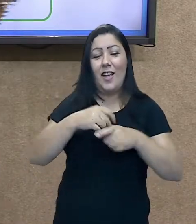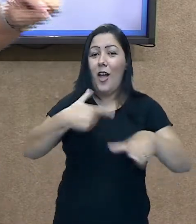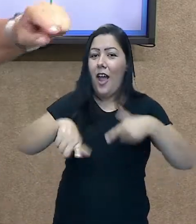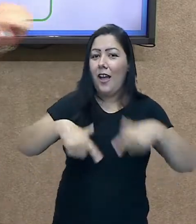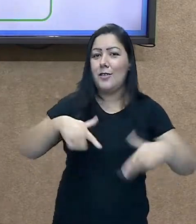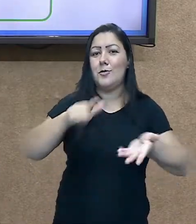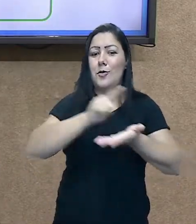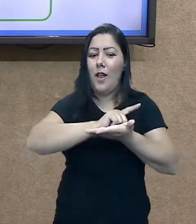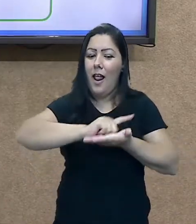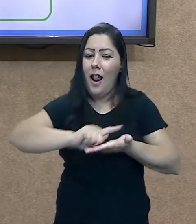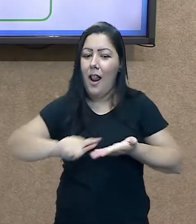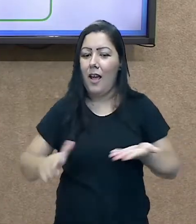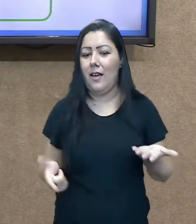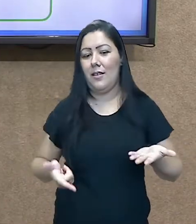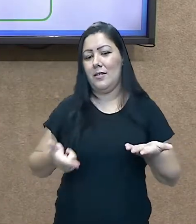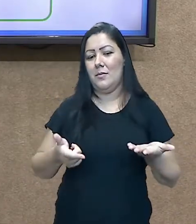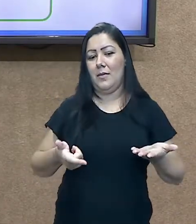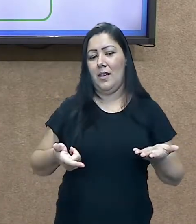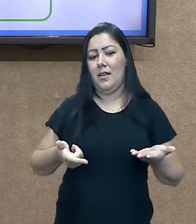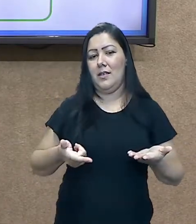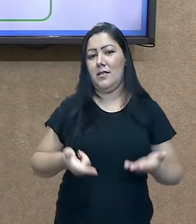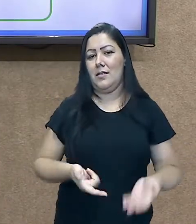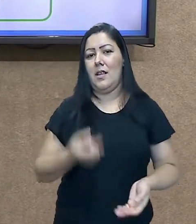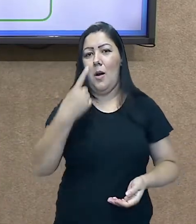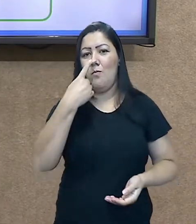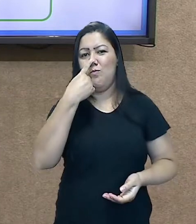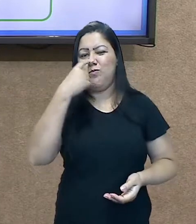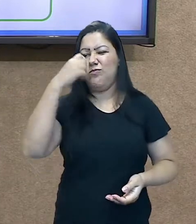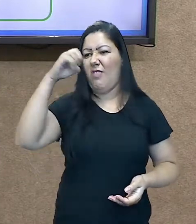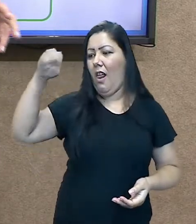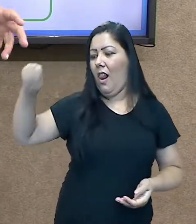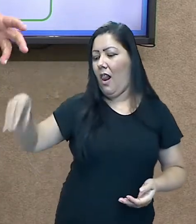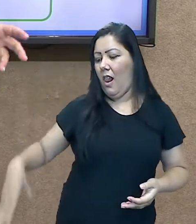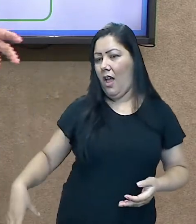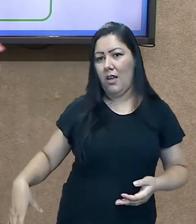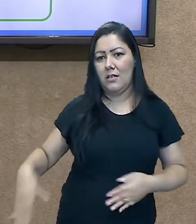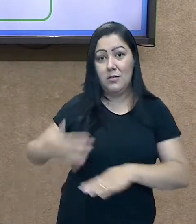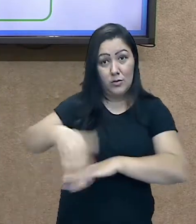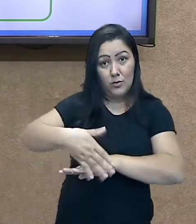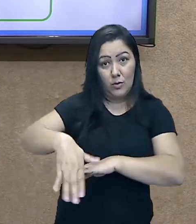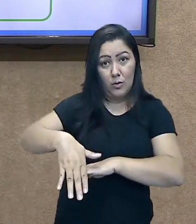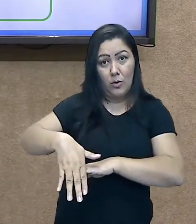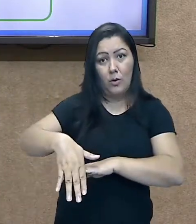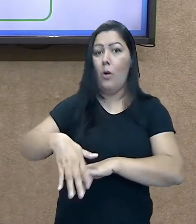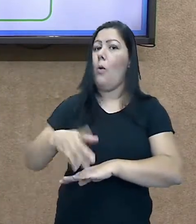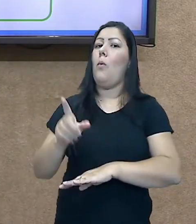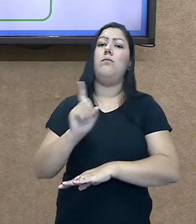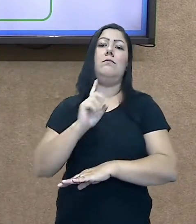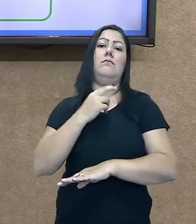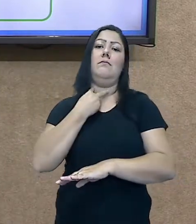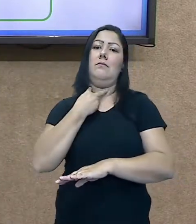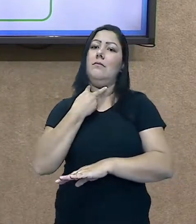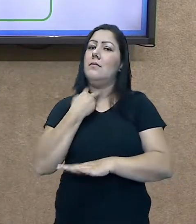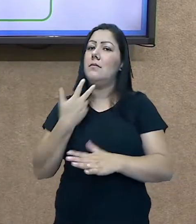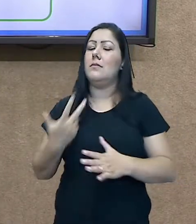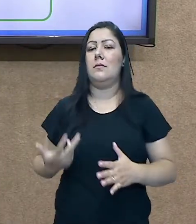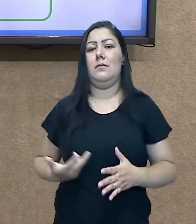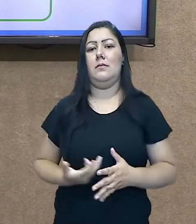jogando lixo na rua, você pode ajudar cuidando do seu espaço,